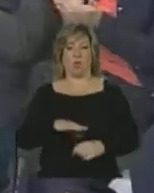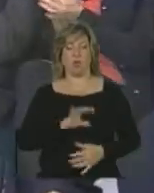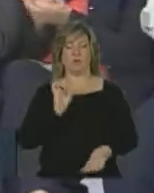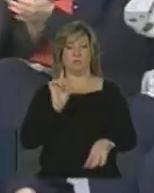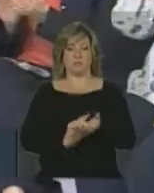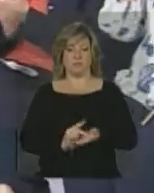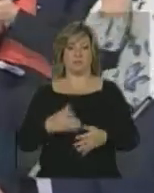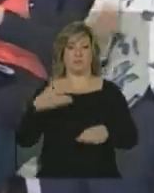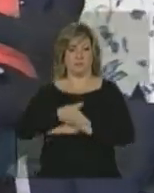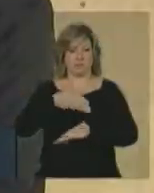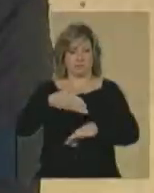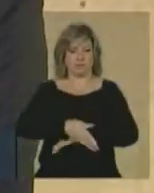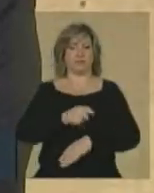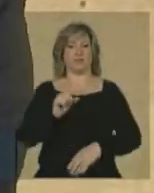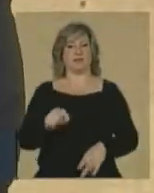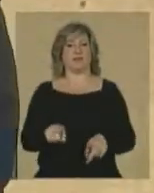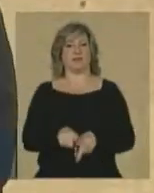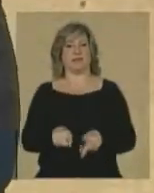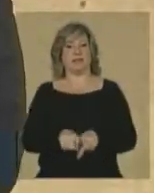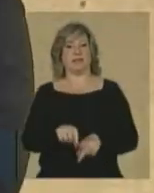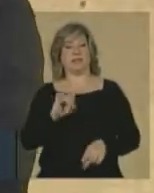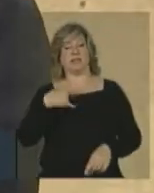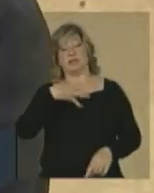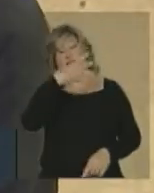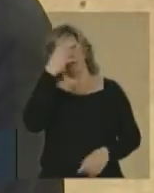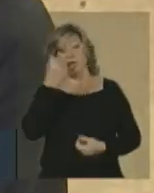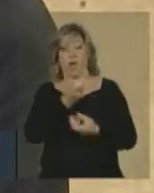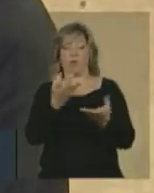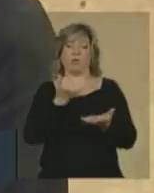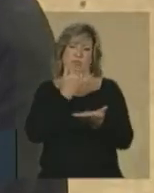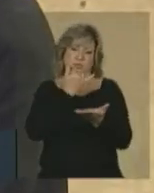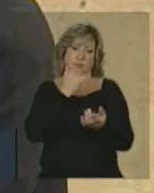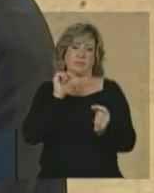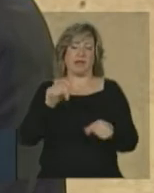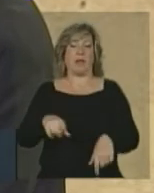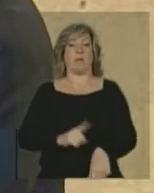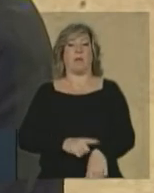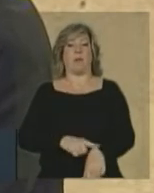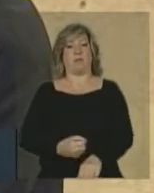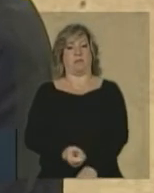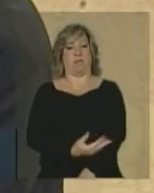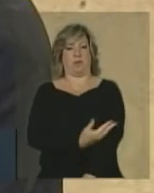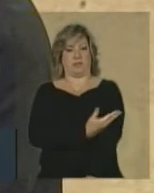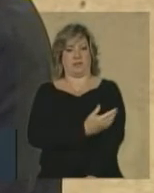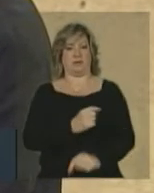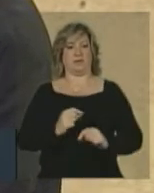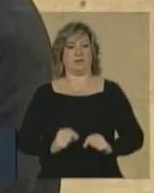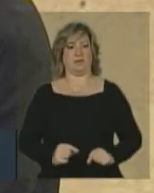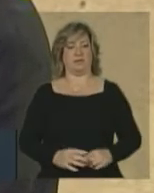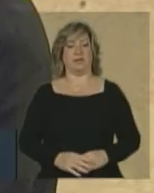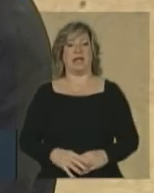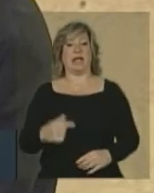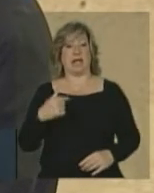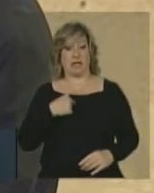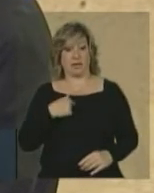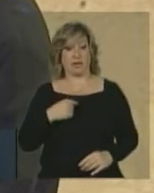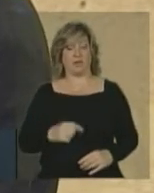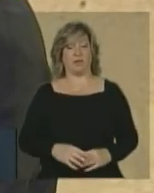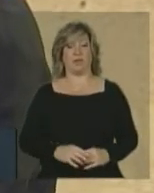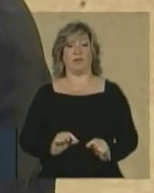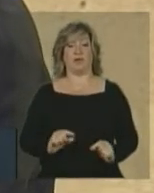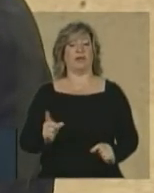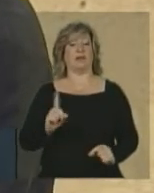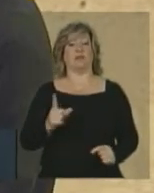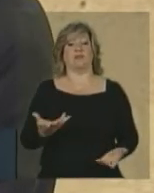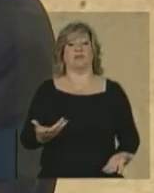efetivamente participando. E se me esqueço de alguém, peço desculpas. É um momento de emoção, senhora Presidenta. Eu não